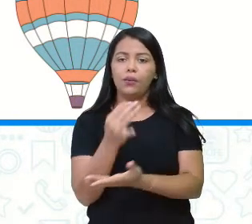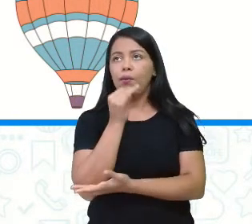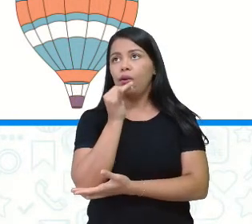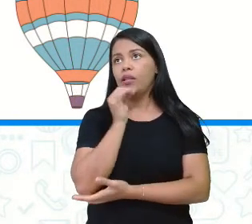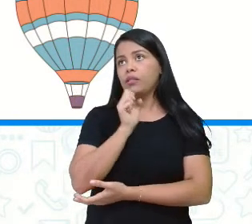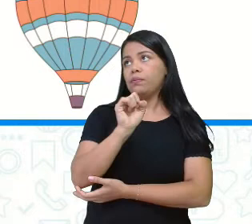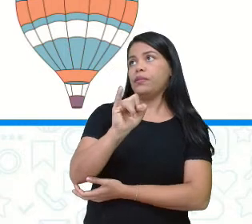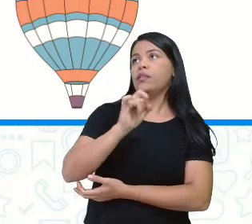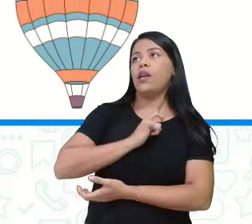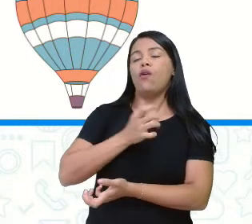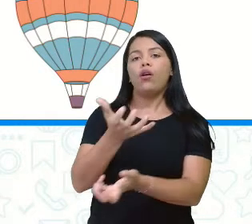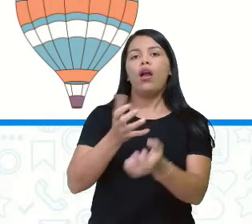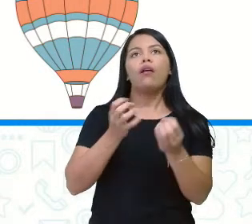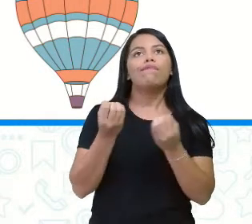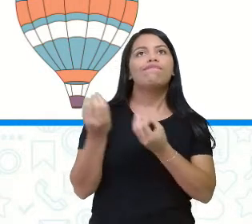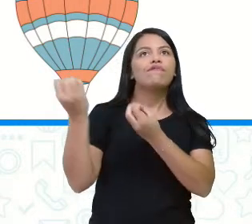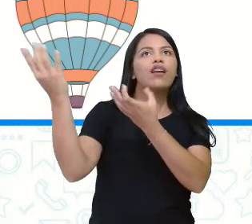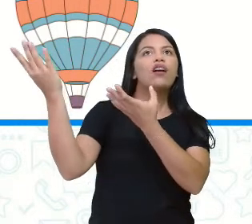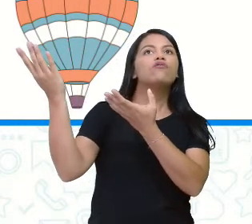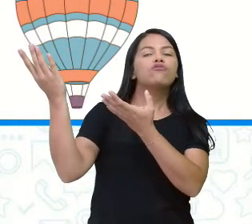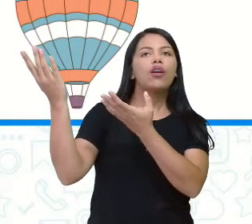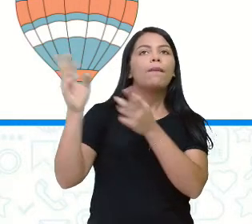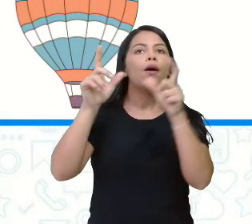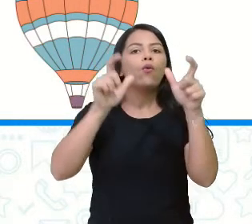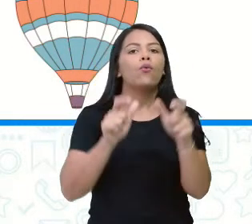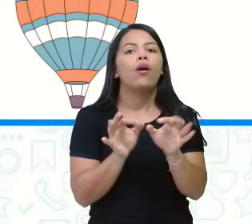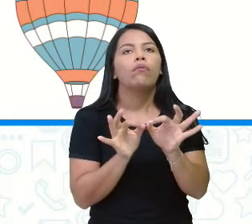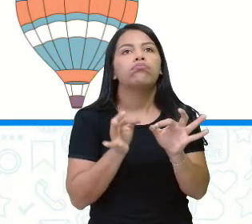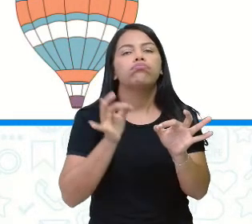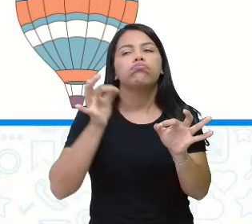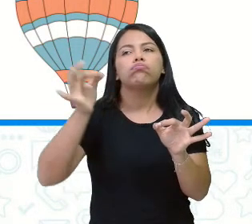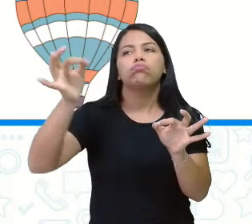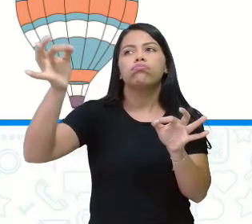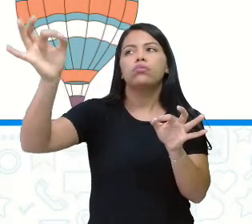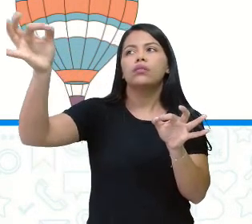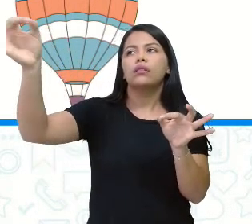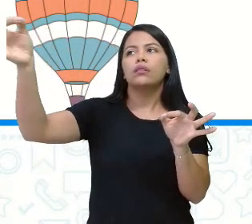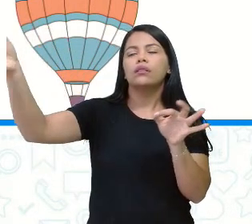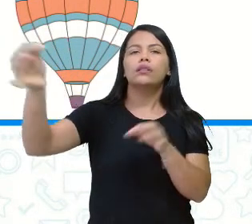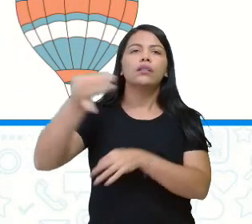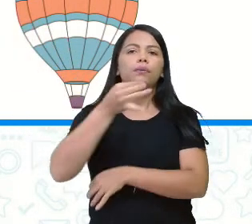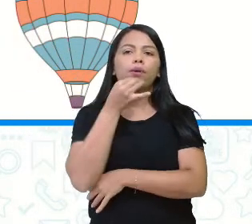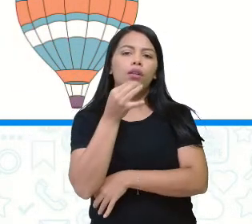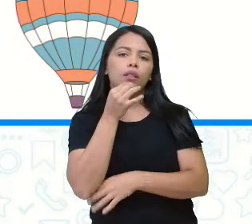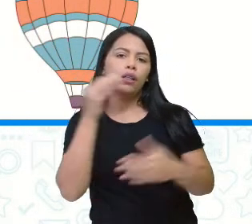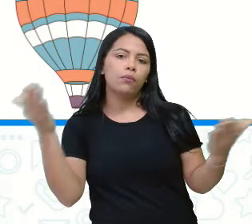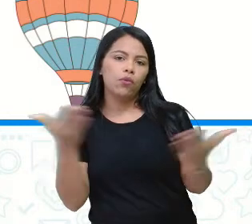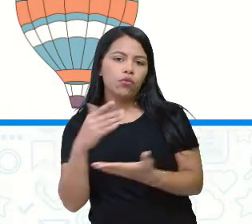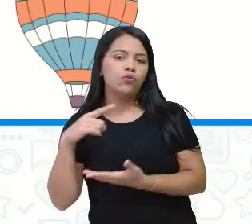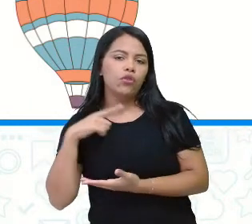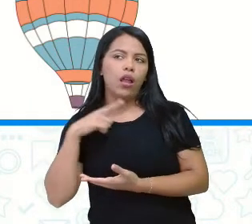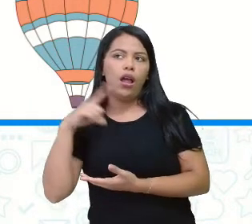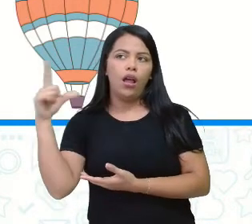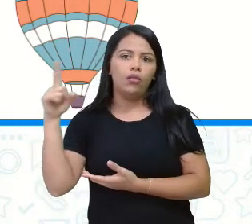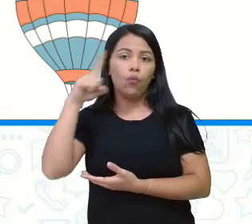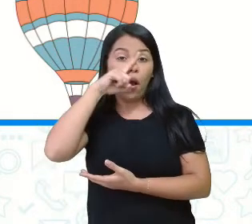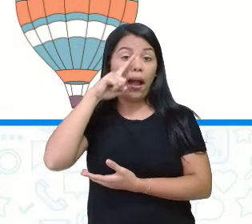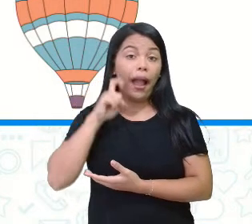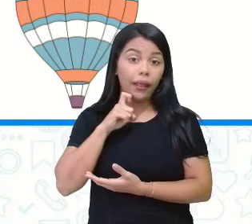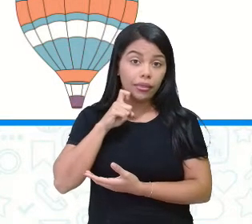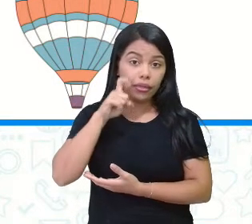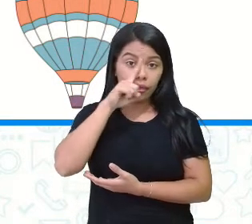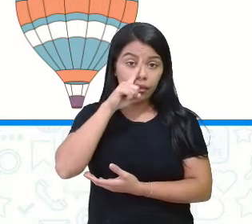exemplo, para um local bem distante, como é hoje, o local onde está acontecendo a Copa do Mundo, por exemplo,